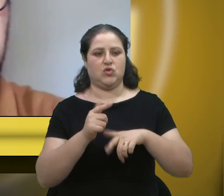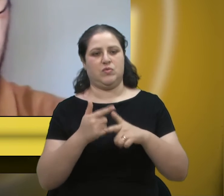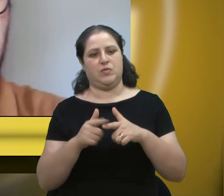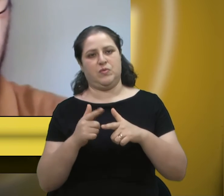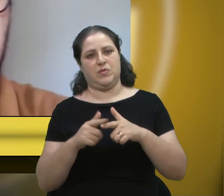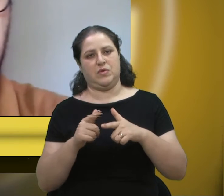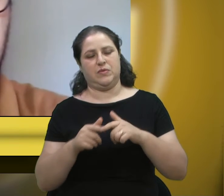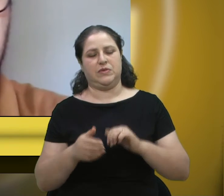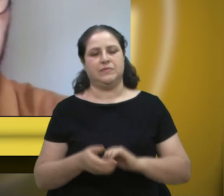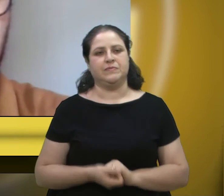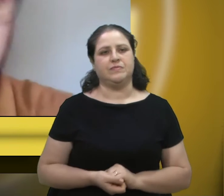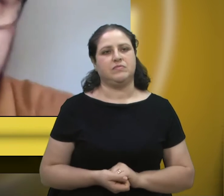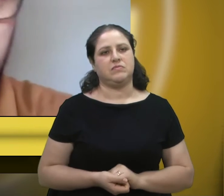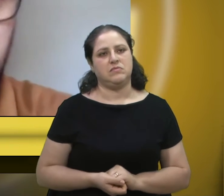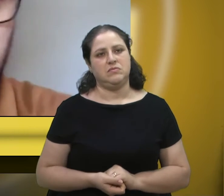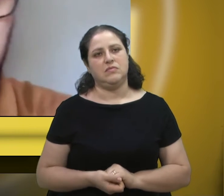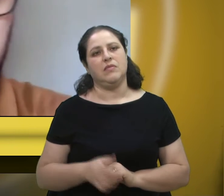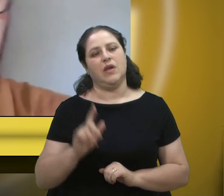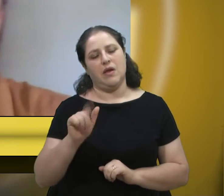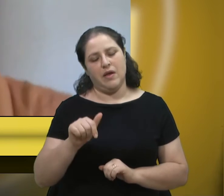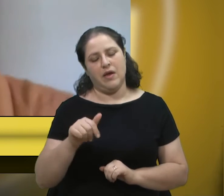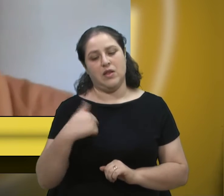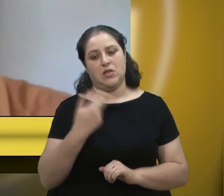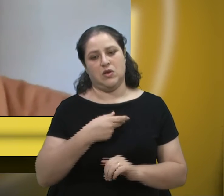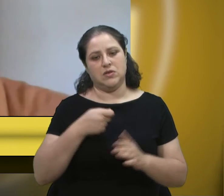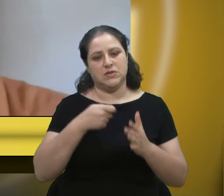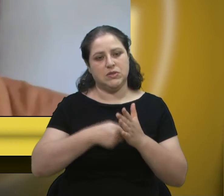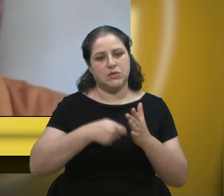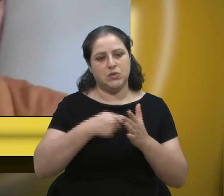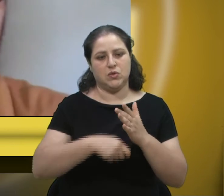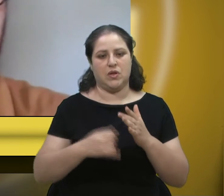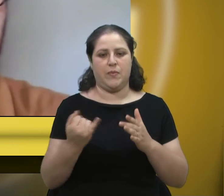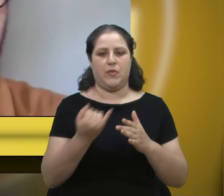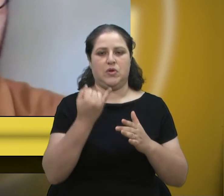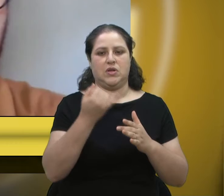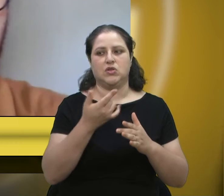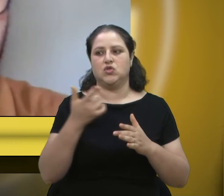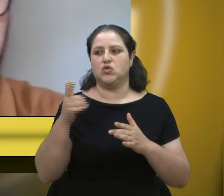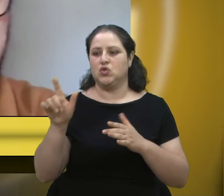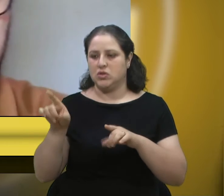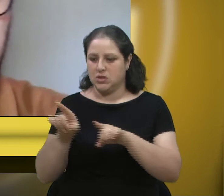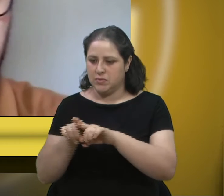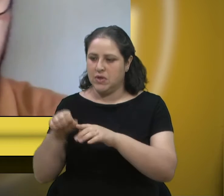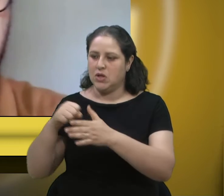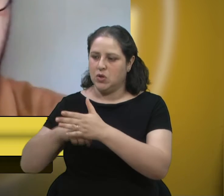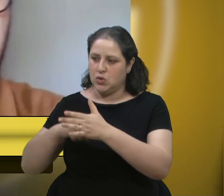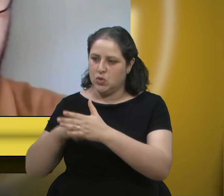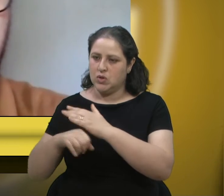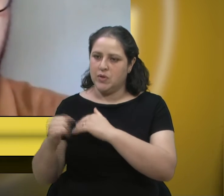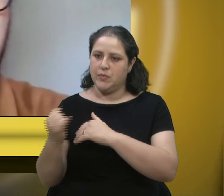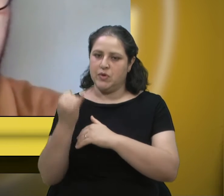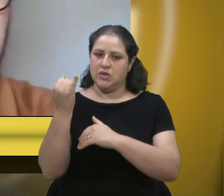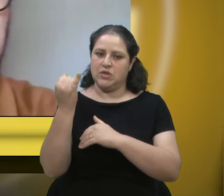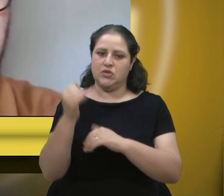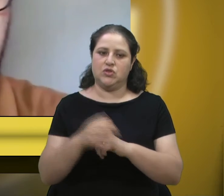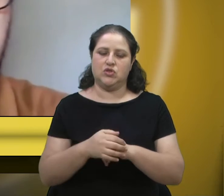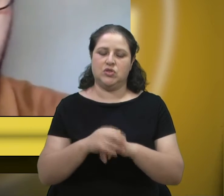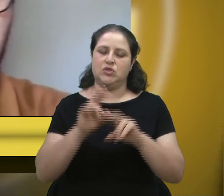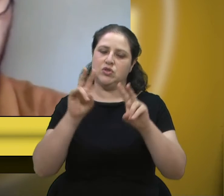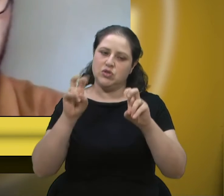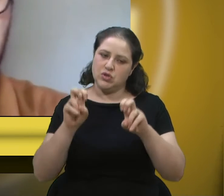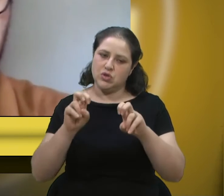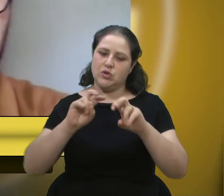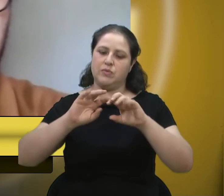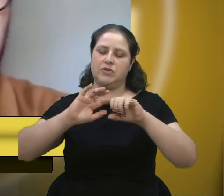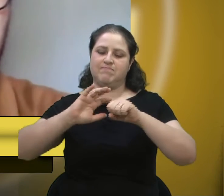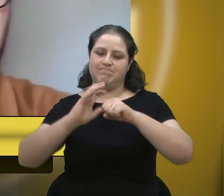luta que é tão importante, bem como todas as outras que se referem ao... Uma parte, vereador, se sobrar um tempinho. A pandemia. Por